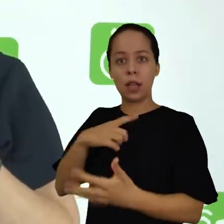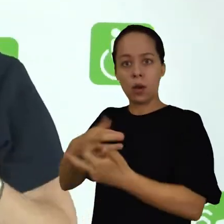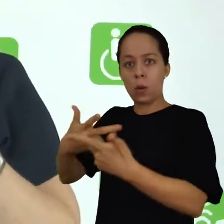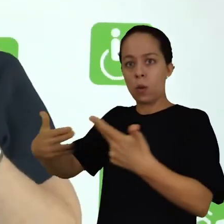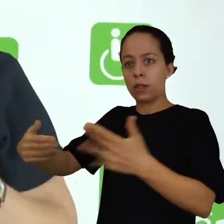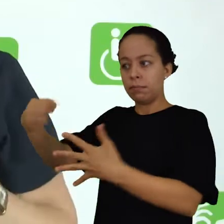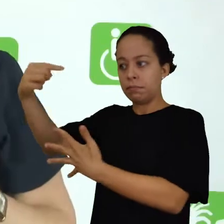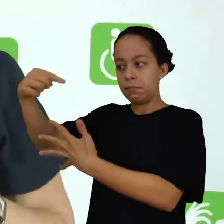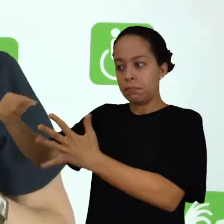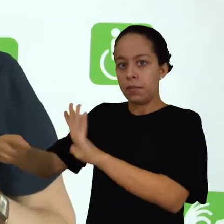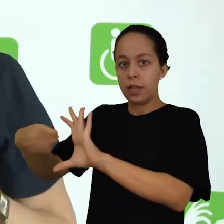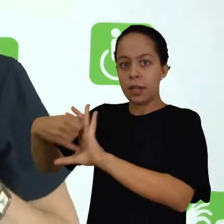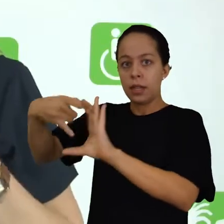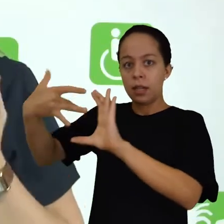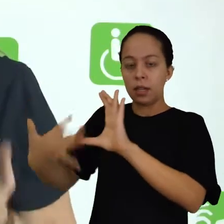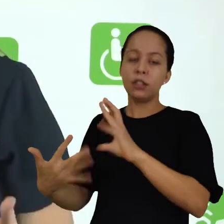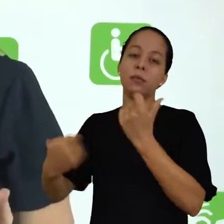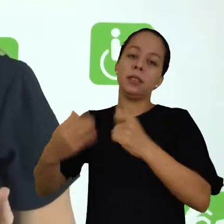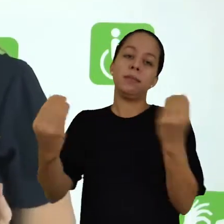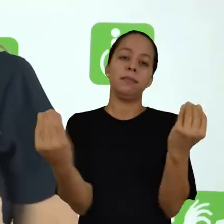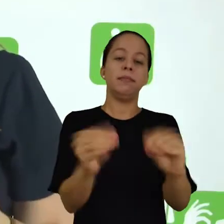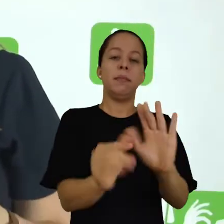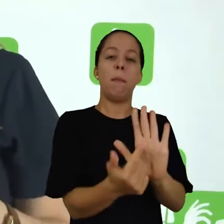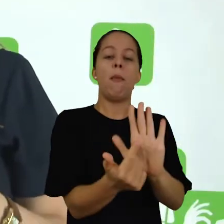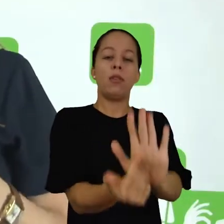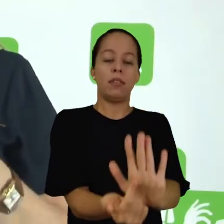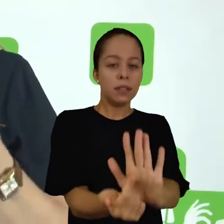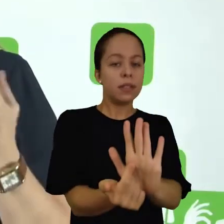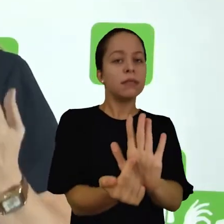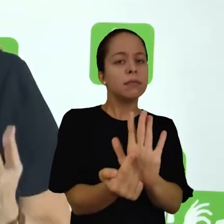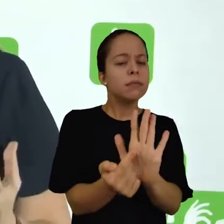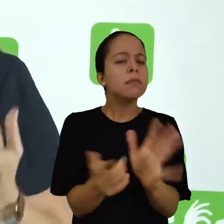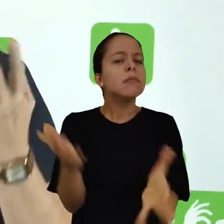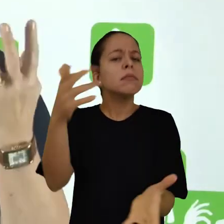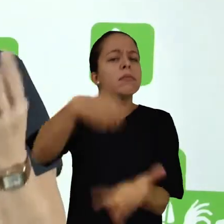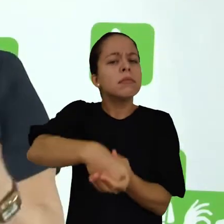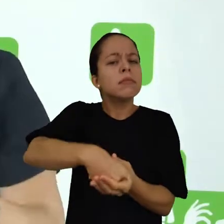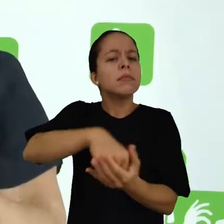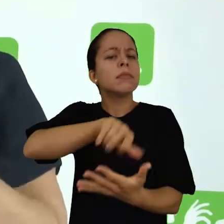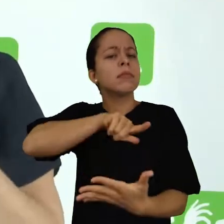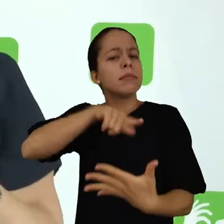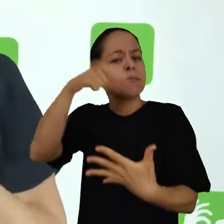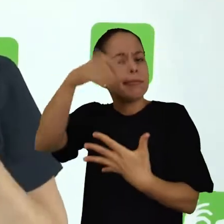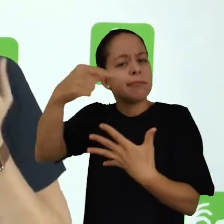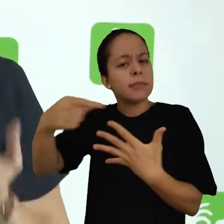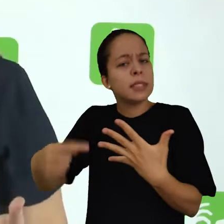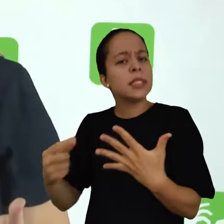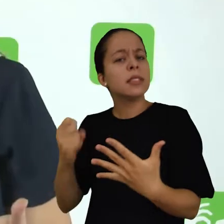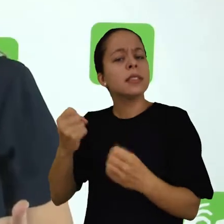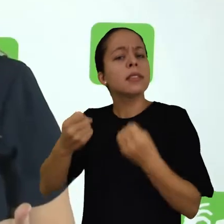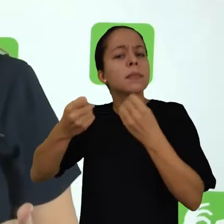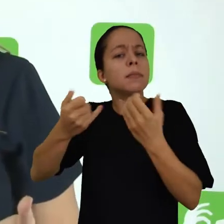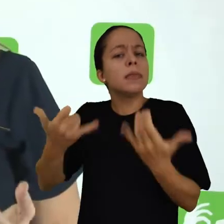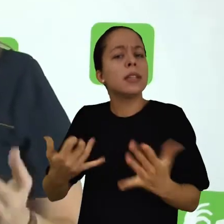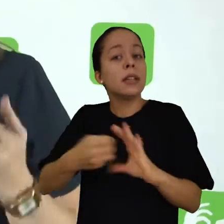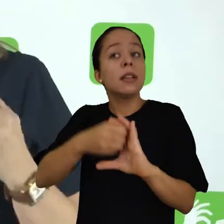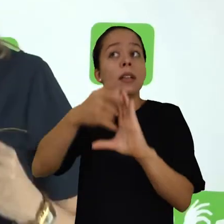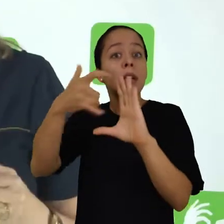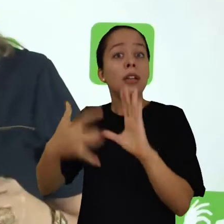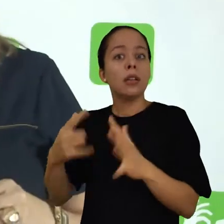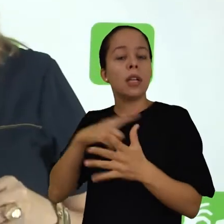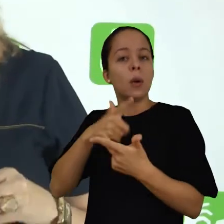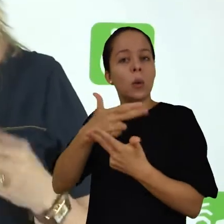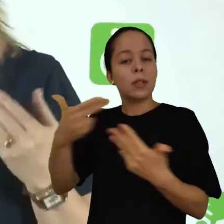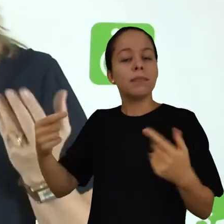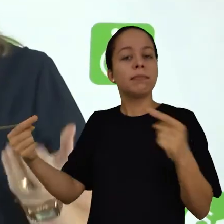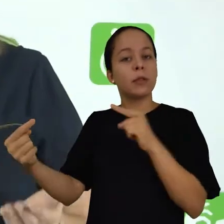cuidadosamente os aspectos relevantes descrevendo as circunstâncias que envolvem esses aspectos. Você